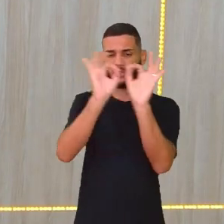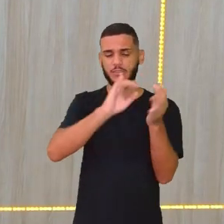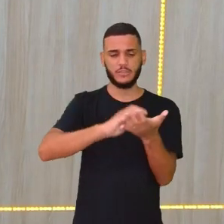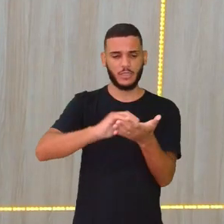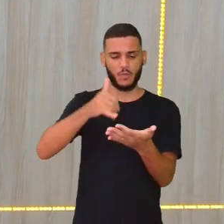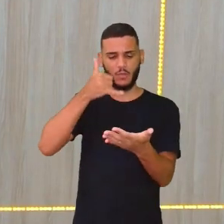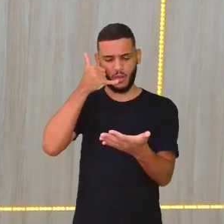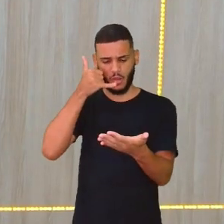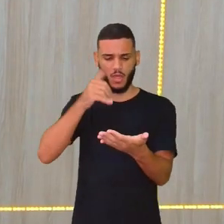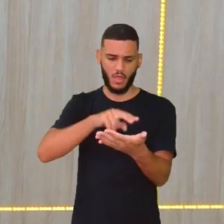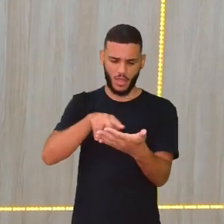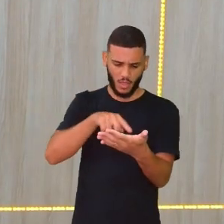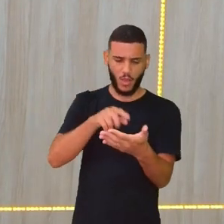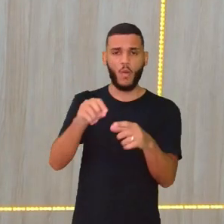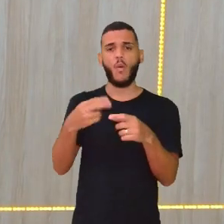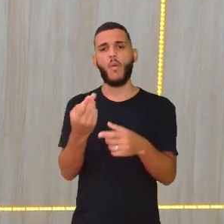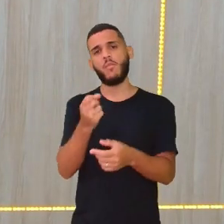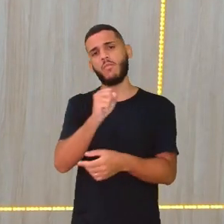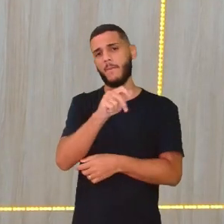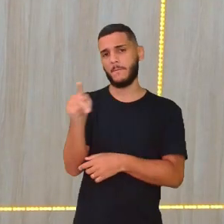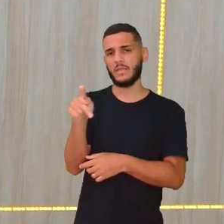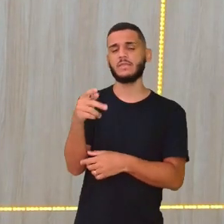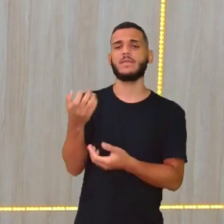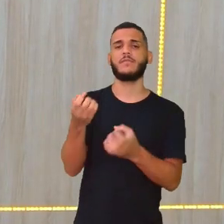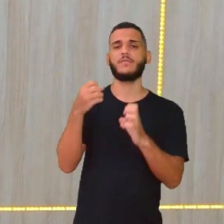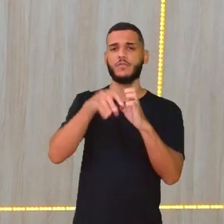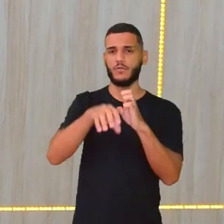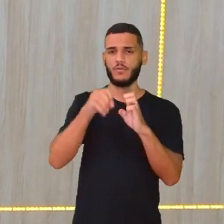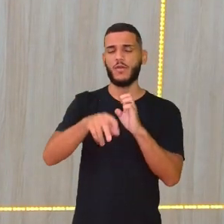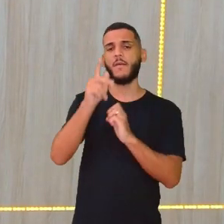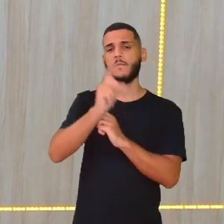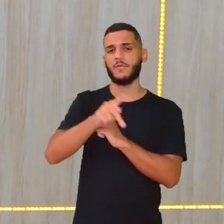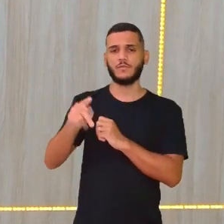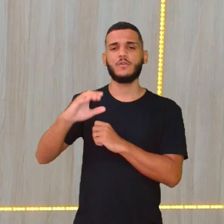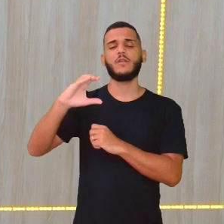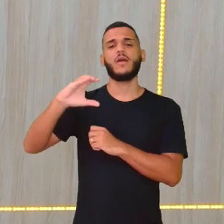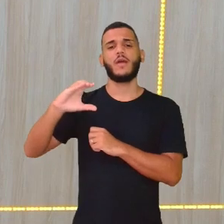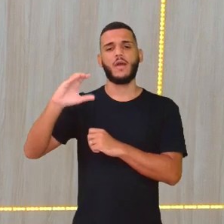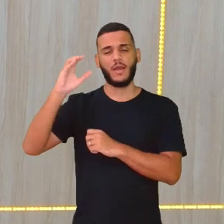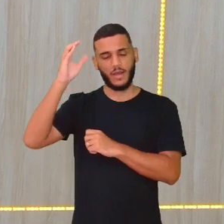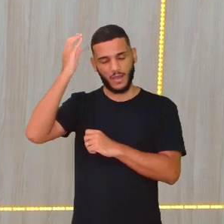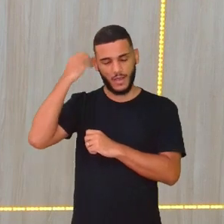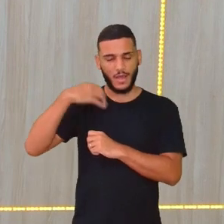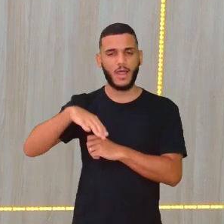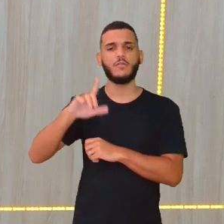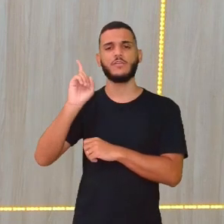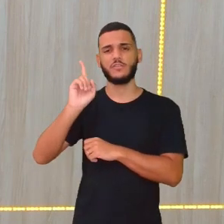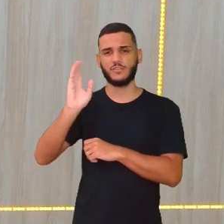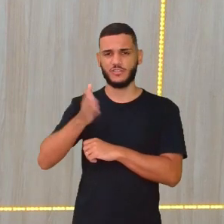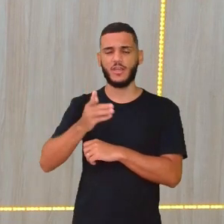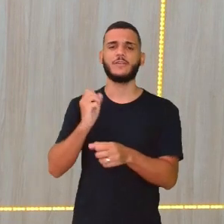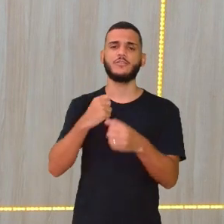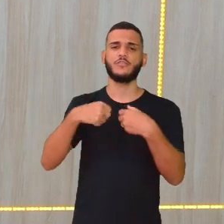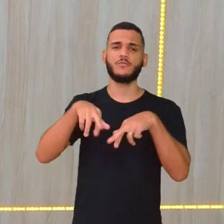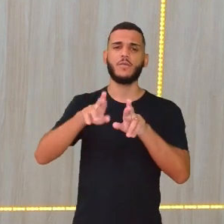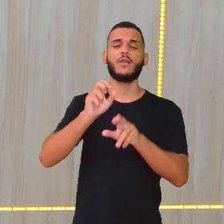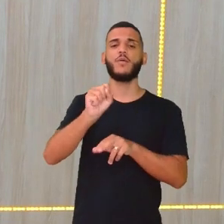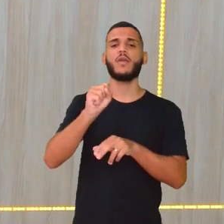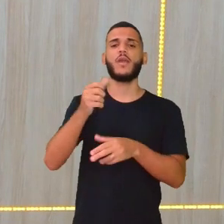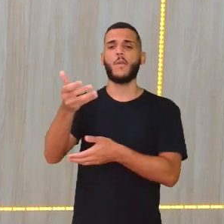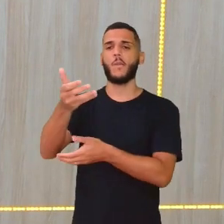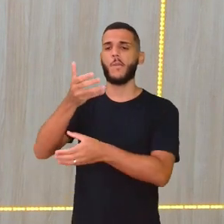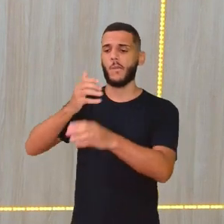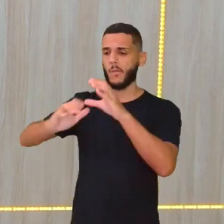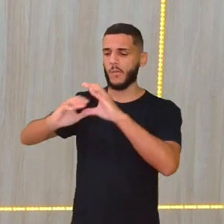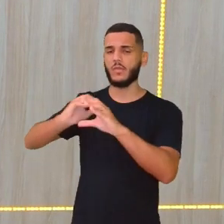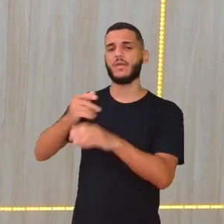do nosso aplicativo do Educa Recife, que é onde a professora Cláudia já está esperando para se comunicar com vocês e não tiver como acessar